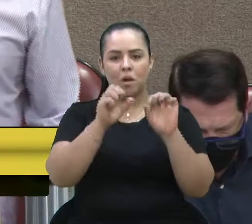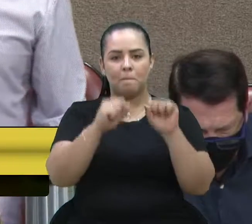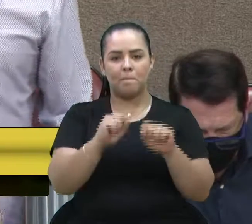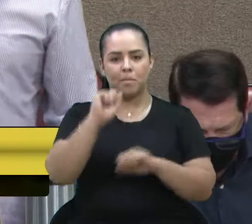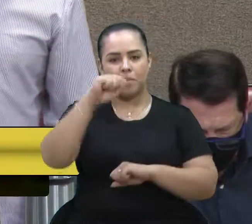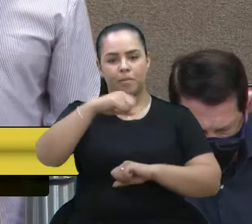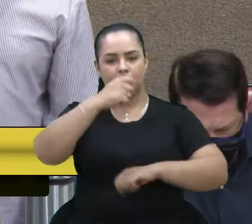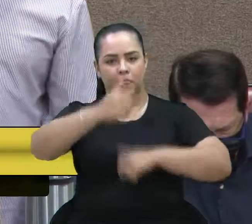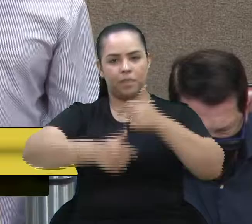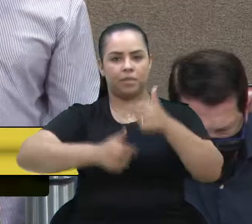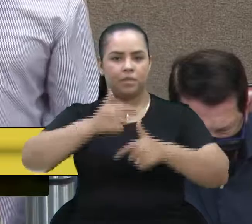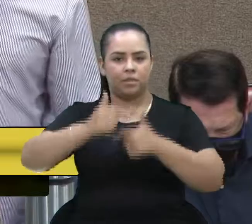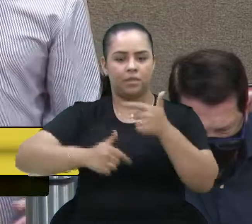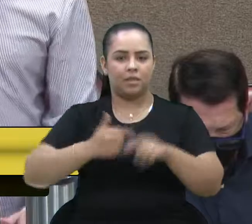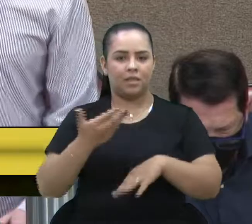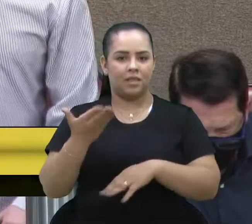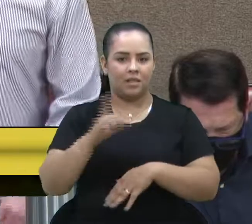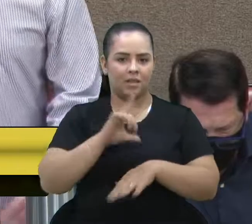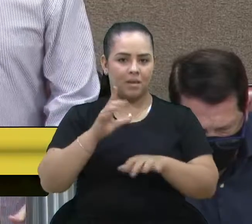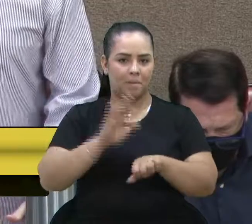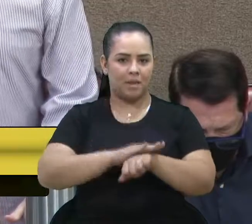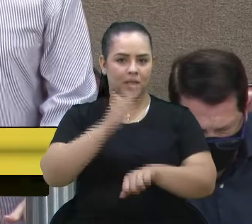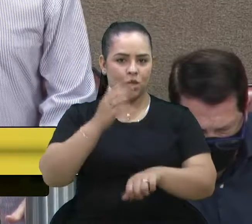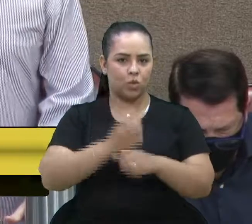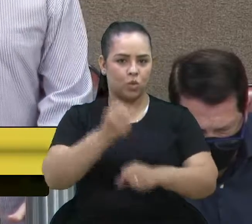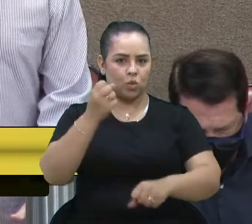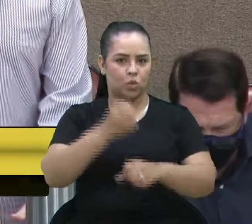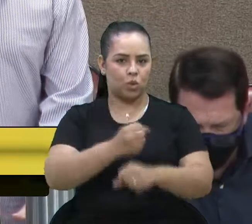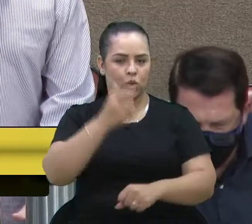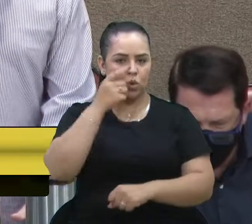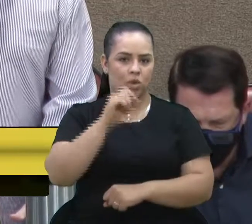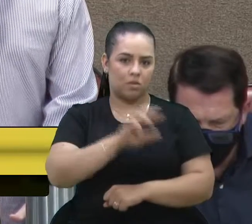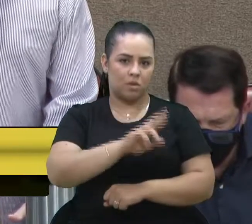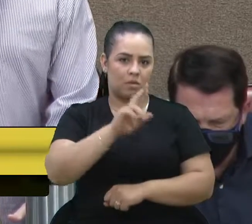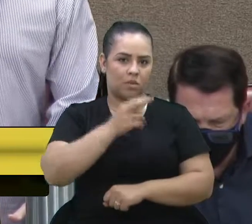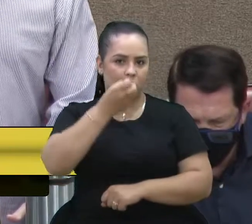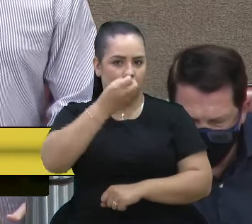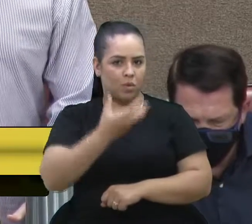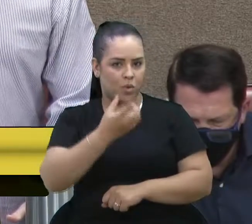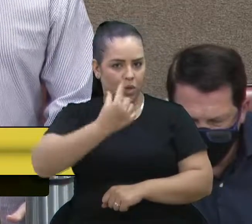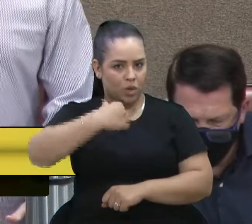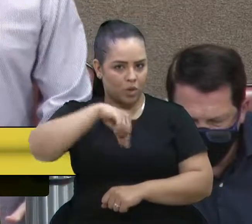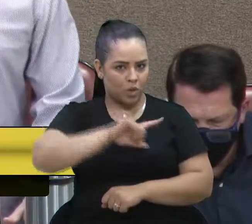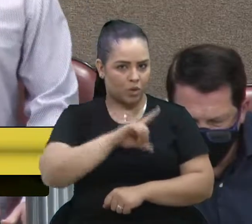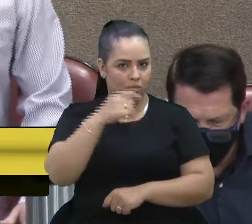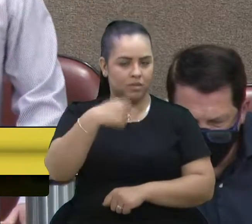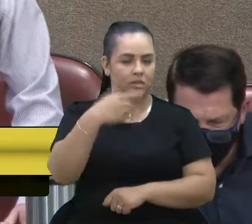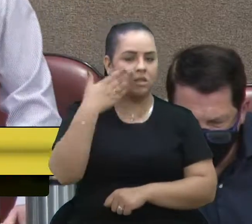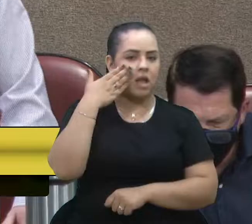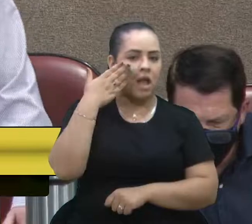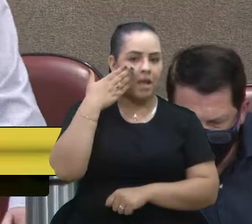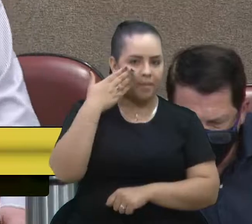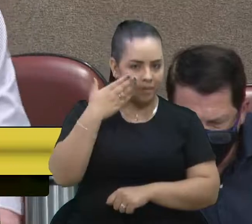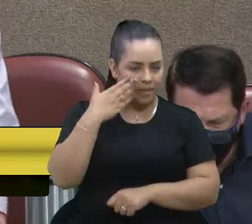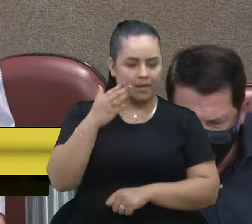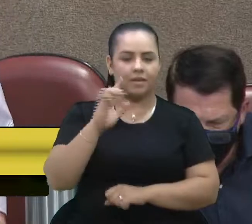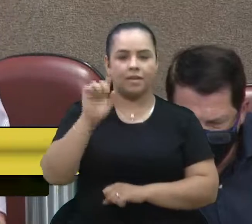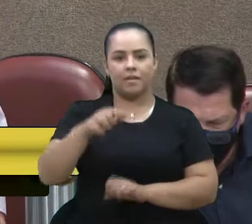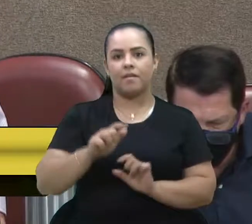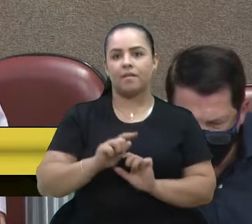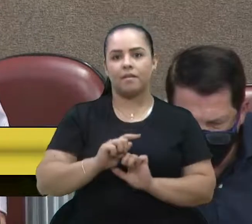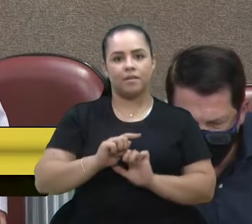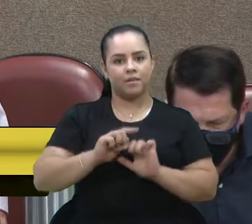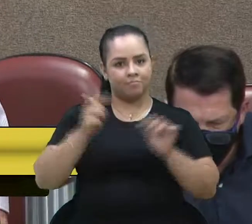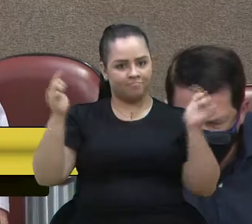trabalhar para que ela seja lucrativa e para que dê um resultado interessante, a gente tem que reconhecer a grandeza da nossa